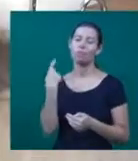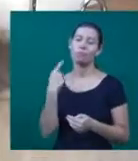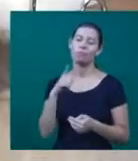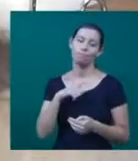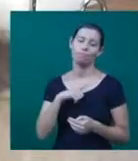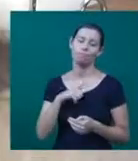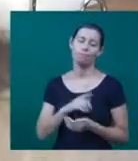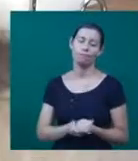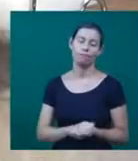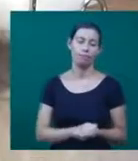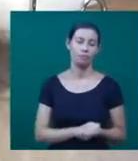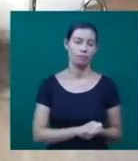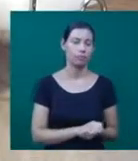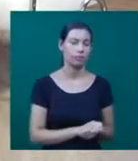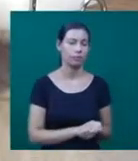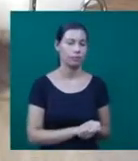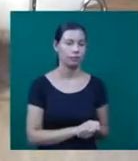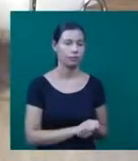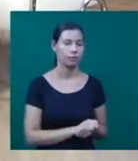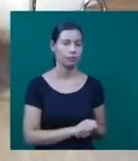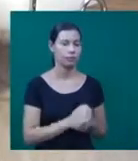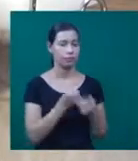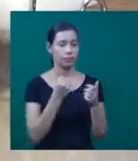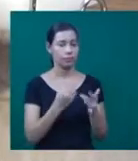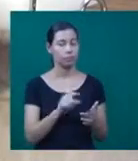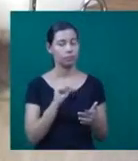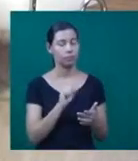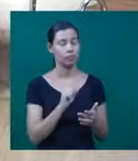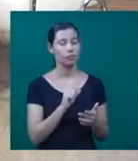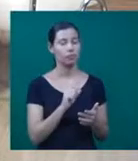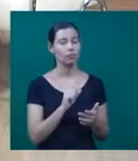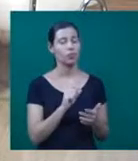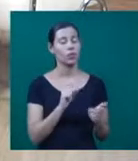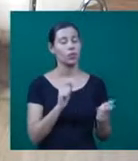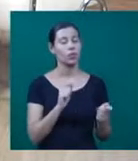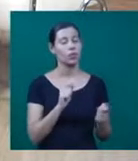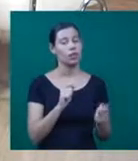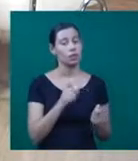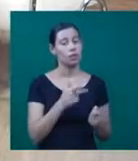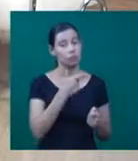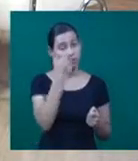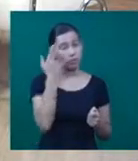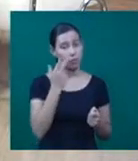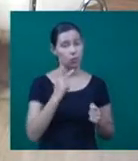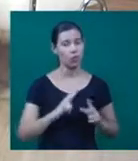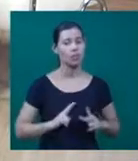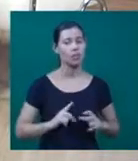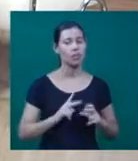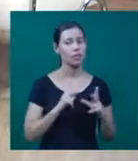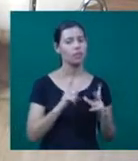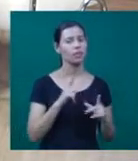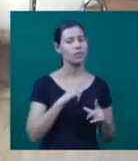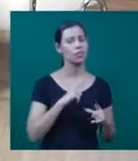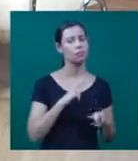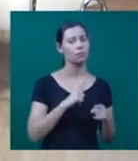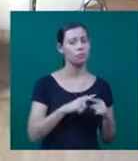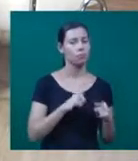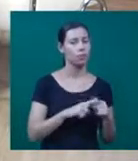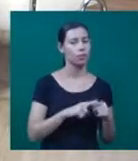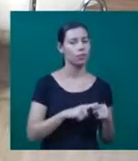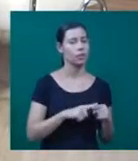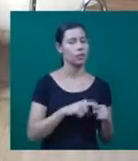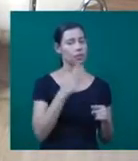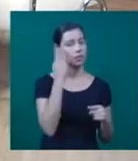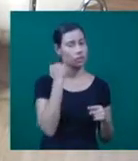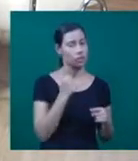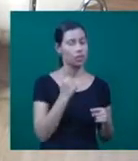Em relação a causas, a gente sabe que as causas em relação ao câncer ainda são desconhecidas na maioria das vezes, mas existem hábitos ideais